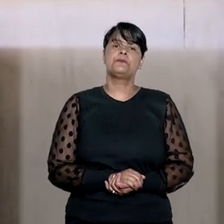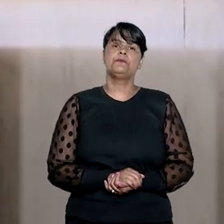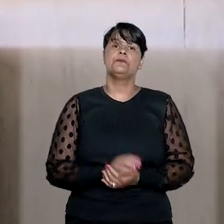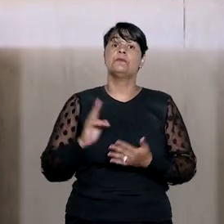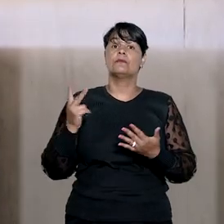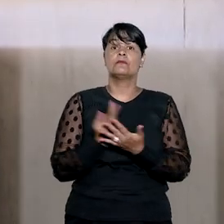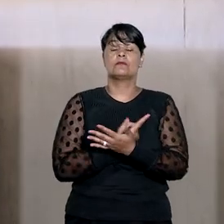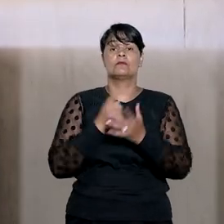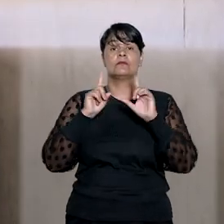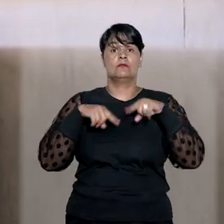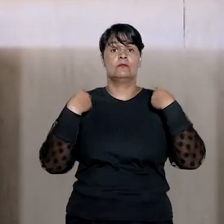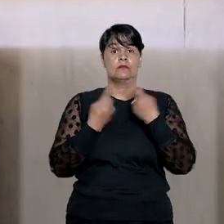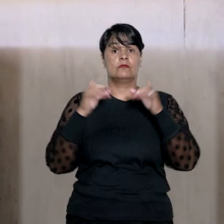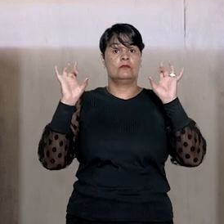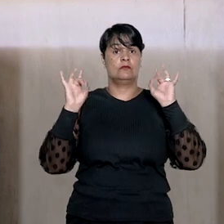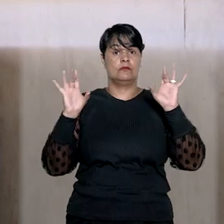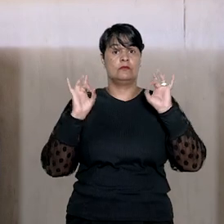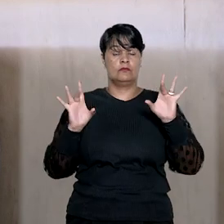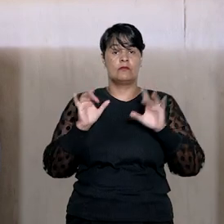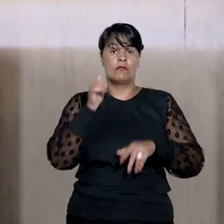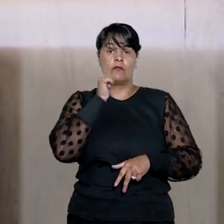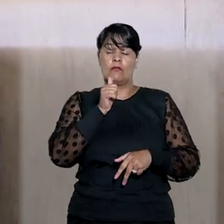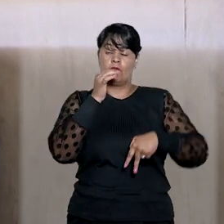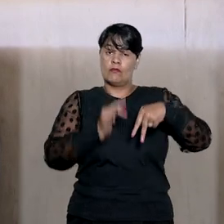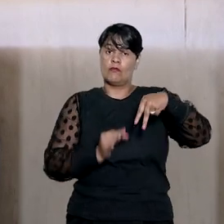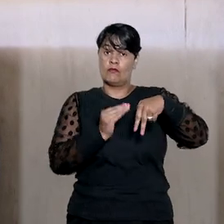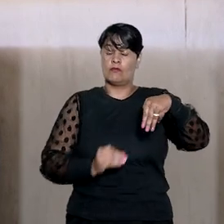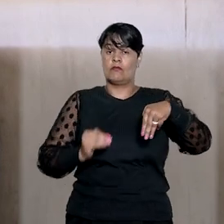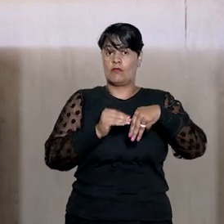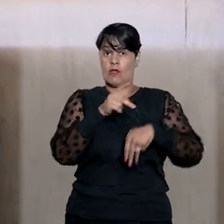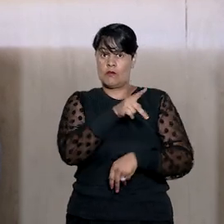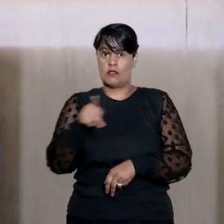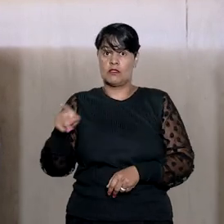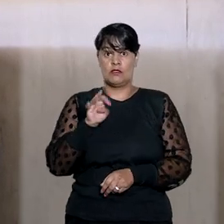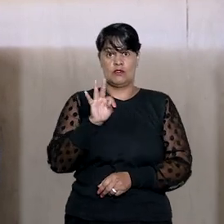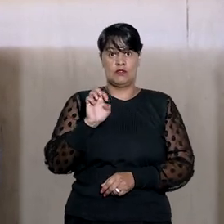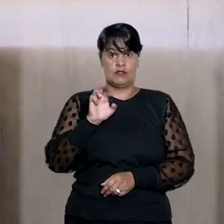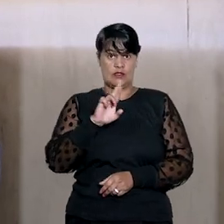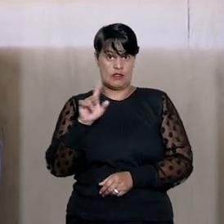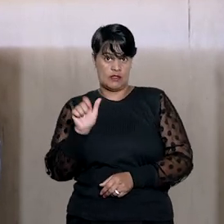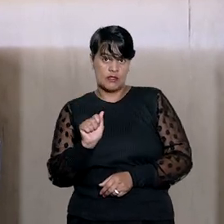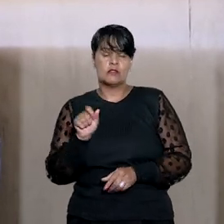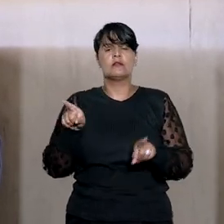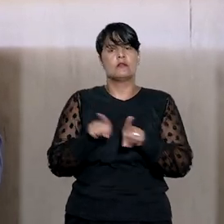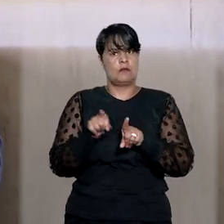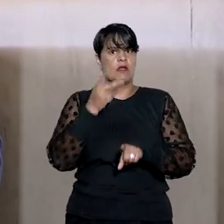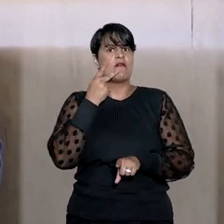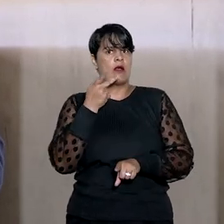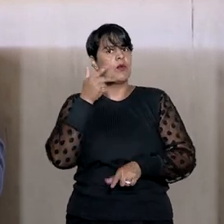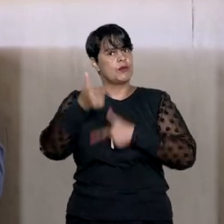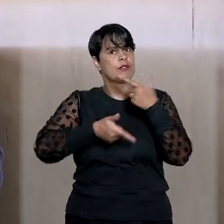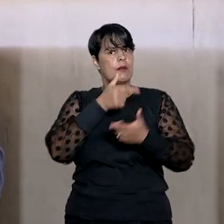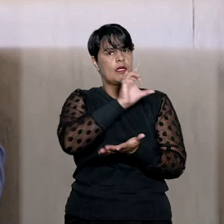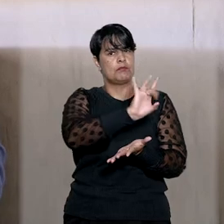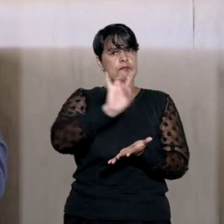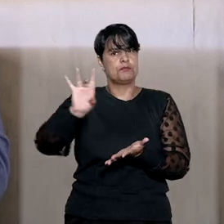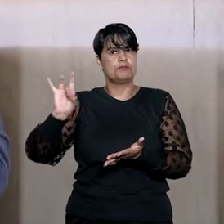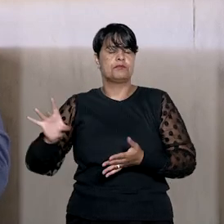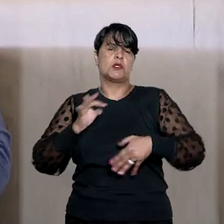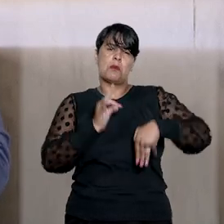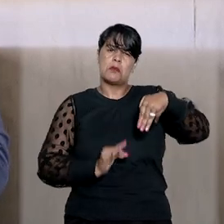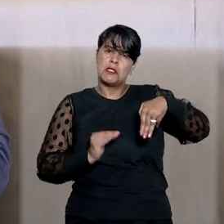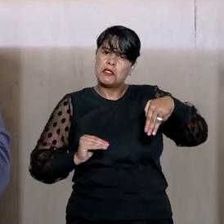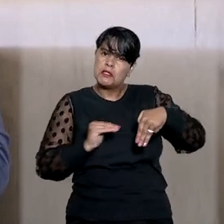Corte Especial, a presidente Maria Tereza de Assis Moura também ressaltou o trabalho dos ministros, juízes auxiliares,